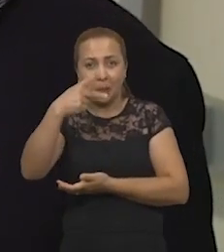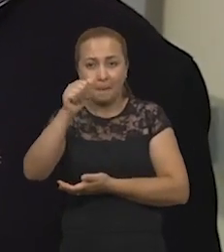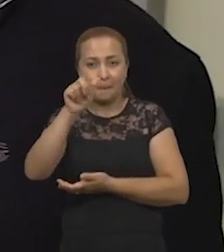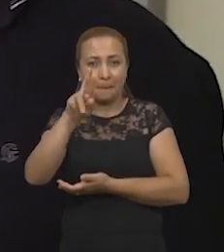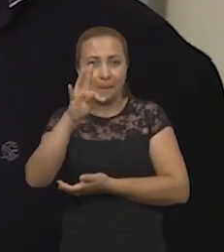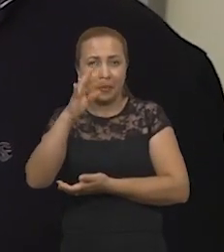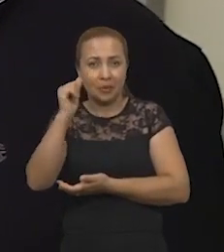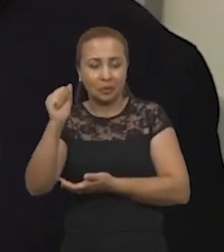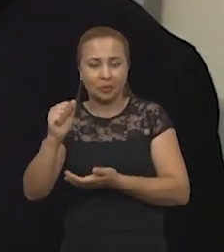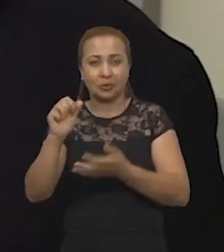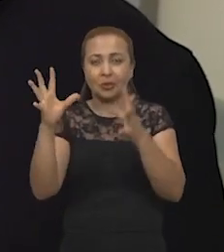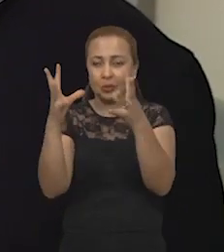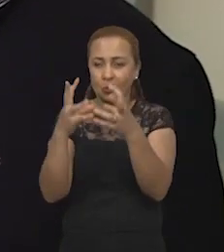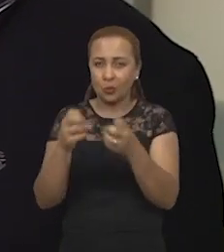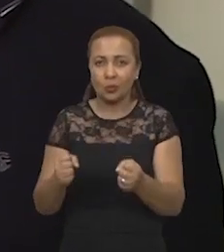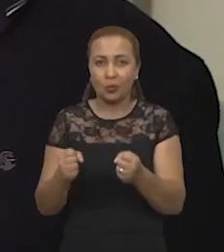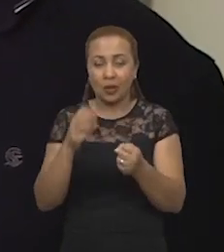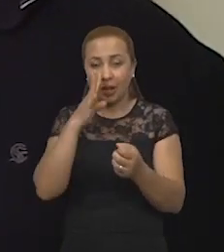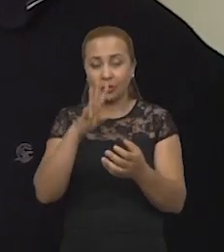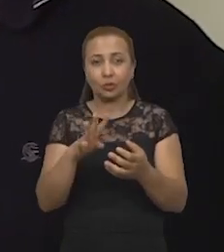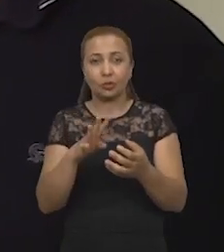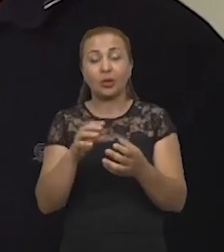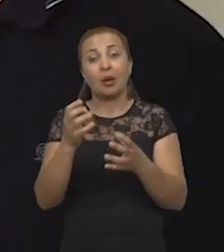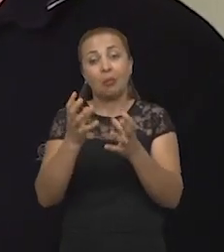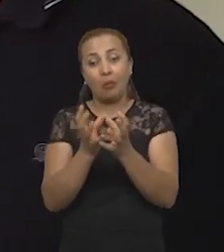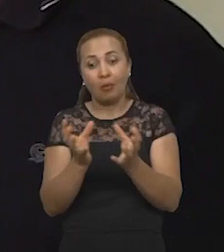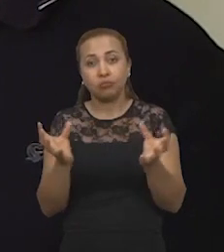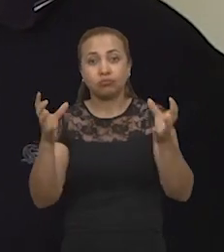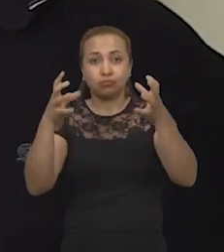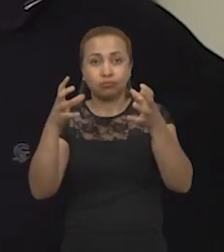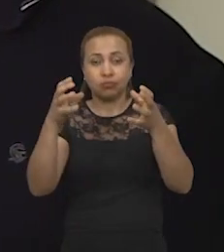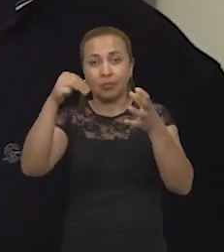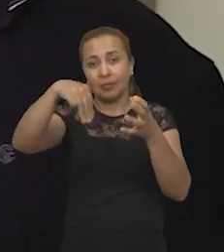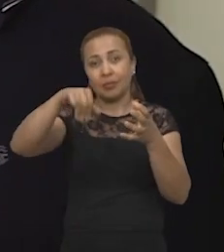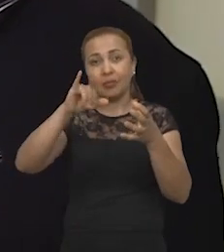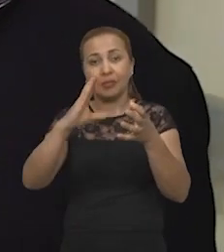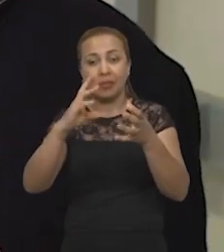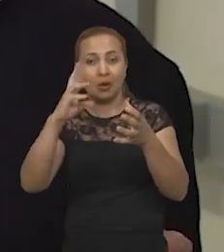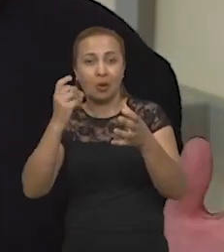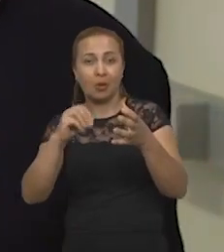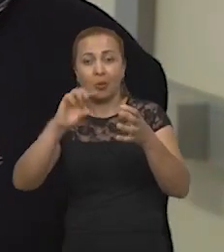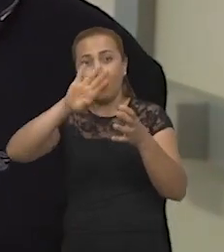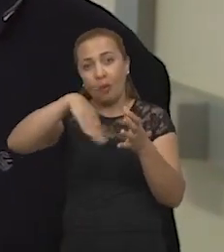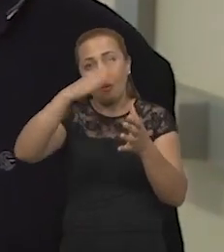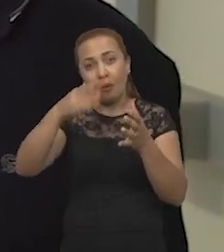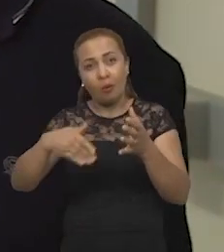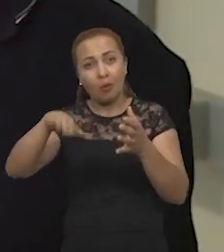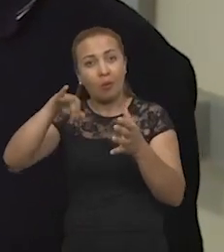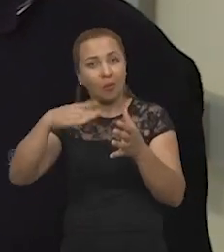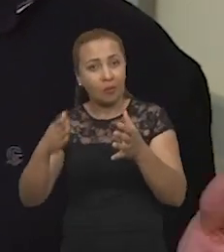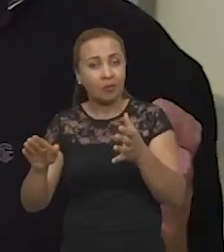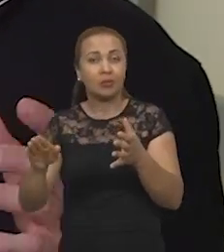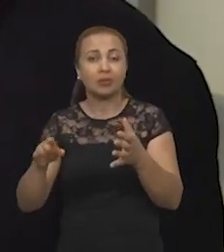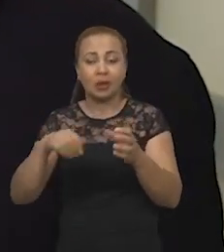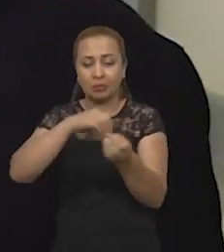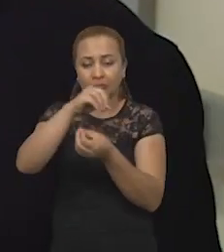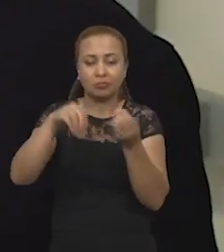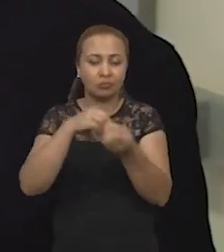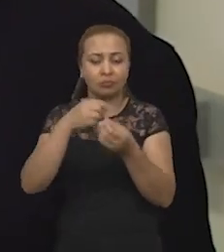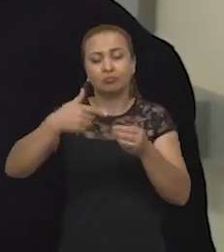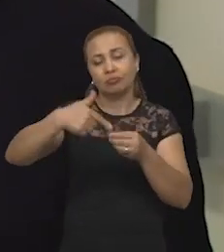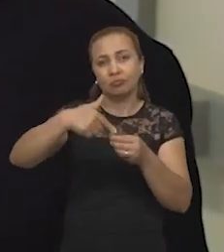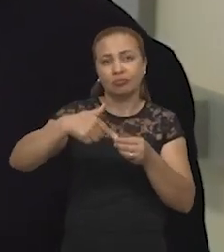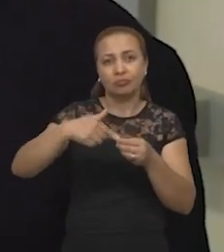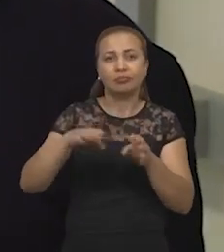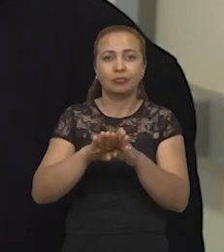síntese assistida por micro-ondas. Então esse processo é basicamente misturar um combustível e misturar um